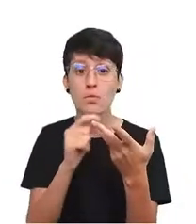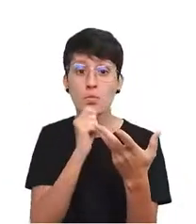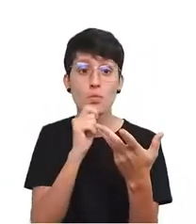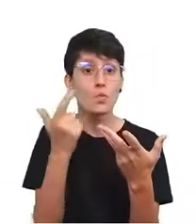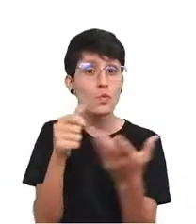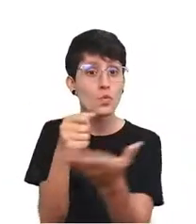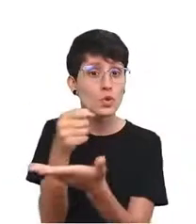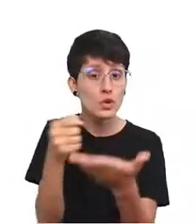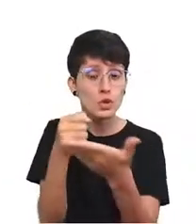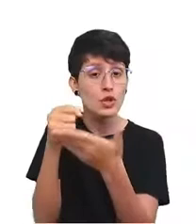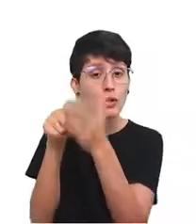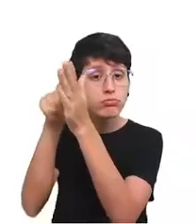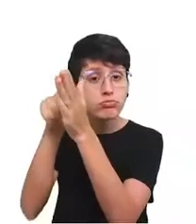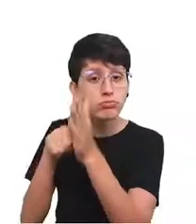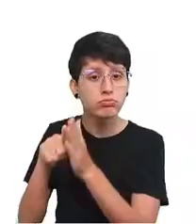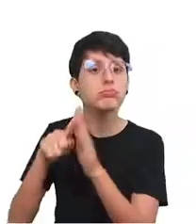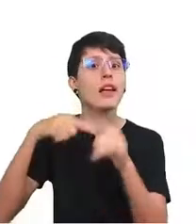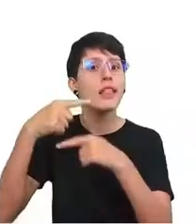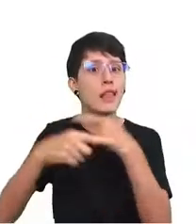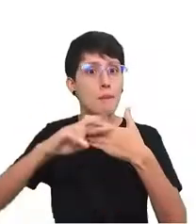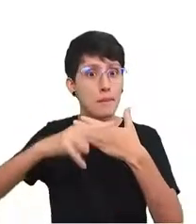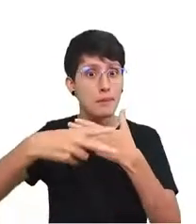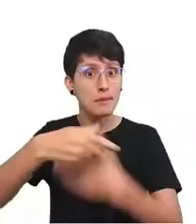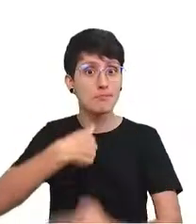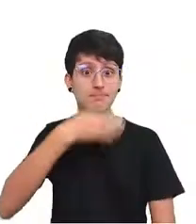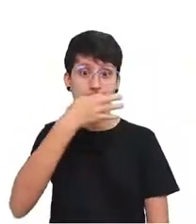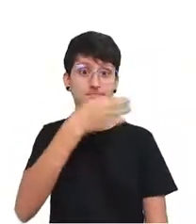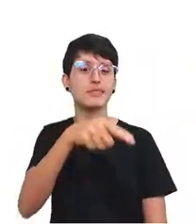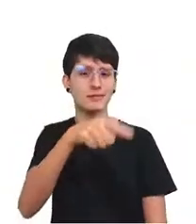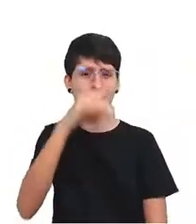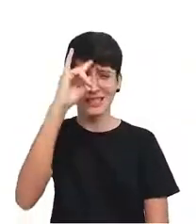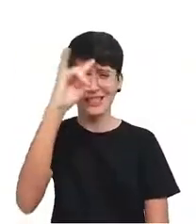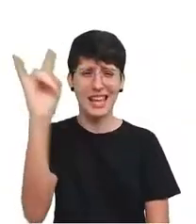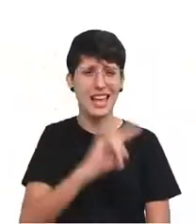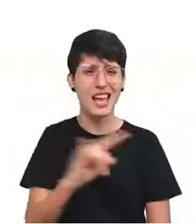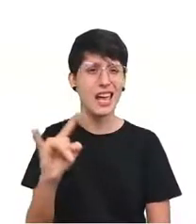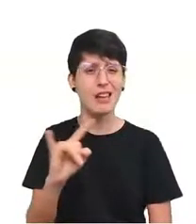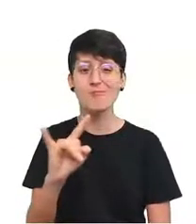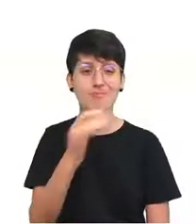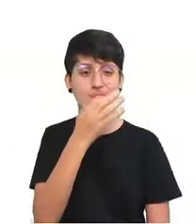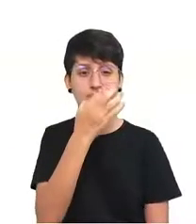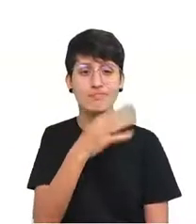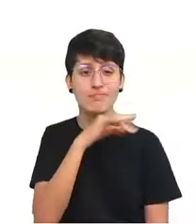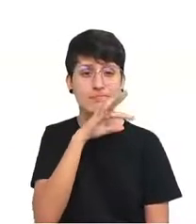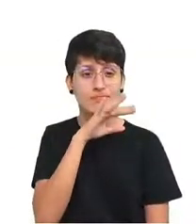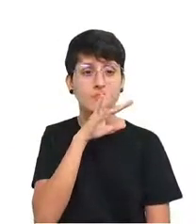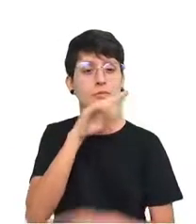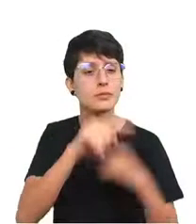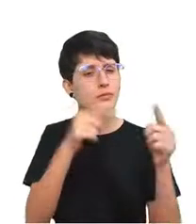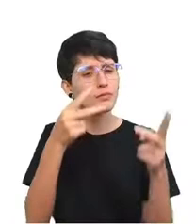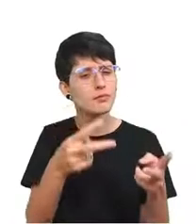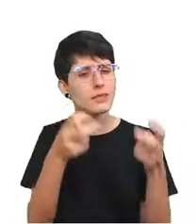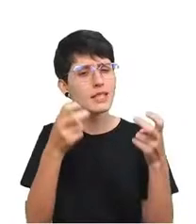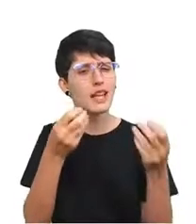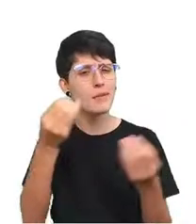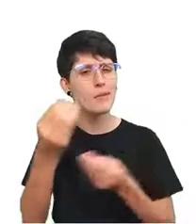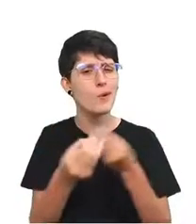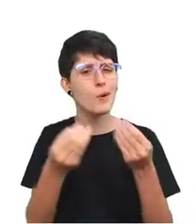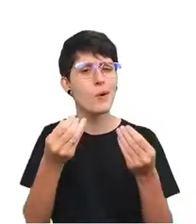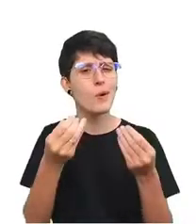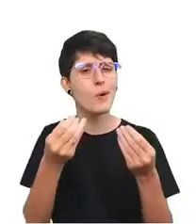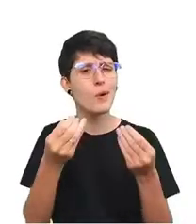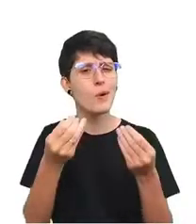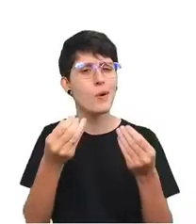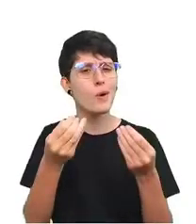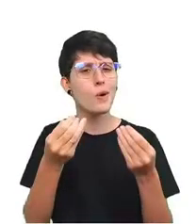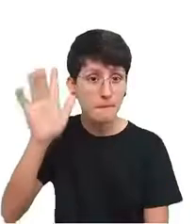foram, na minha opinião, terríveis. Em vez disso, eu acho que devemos observar a seguinte imagem, que é